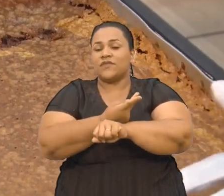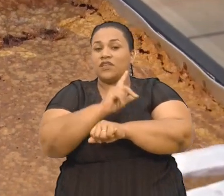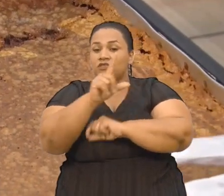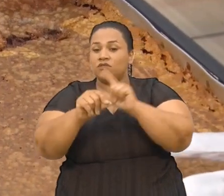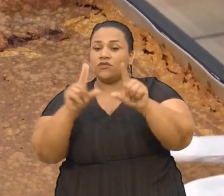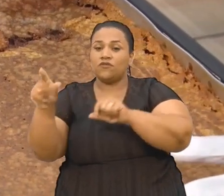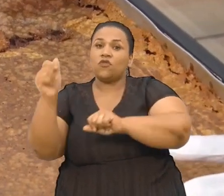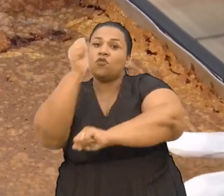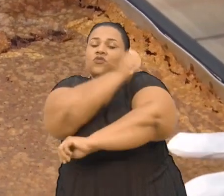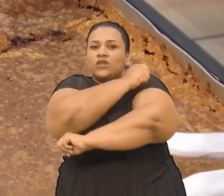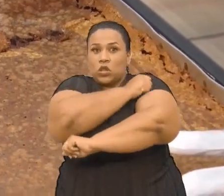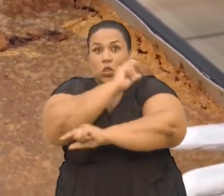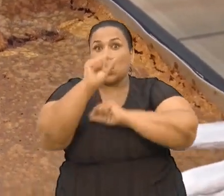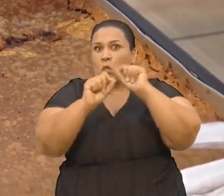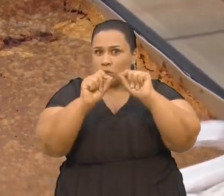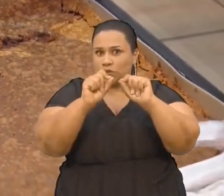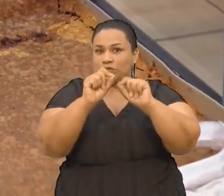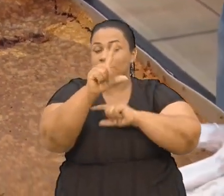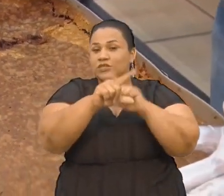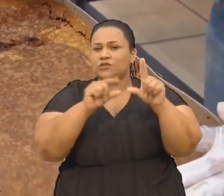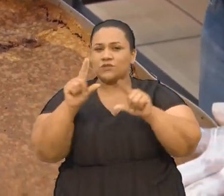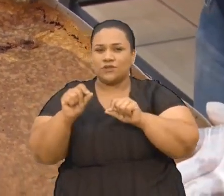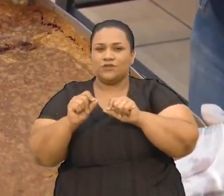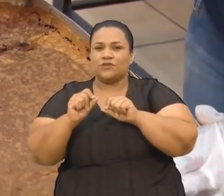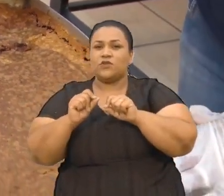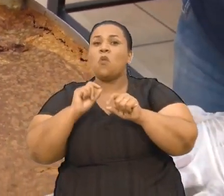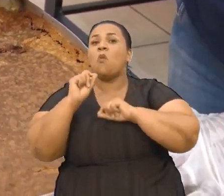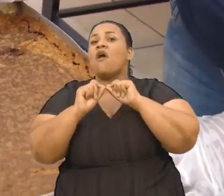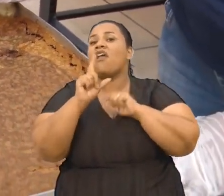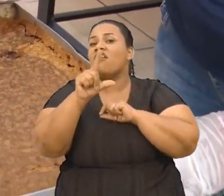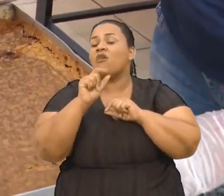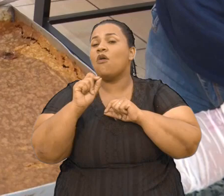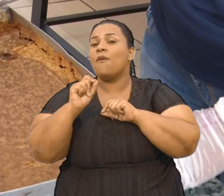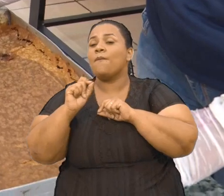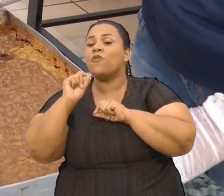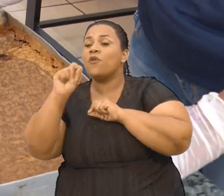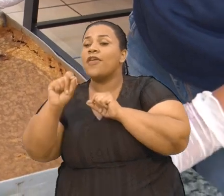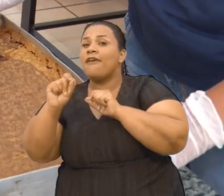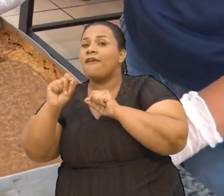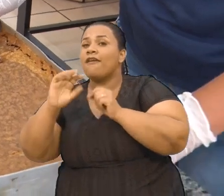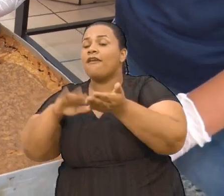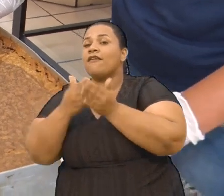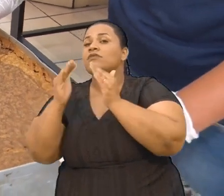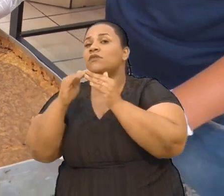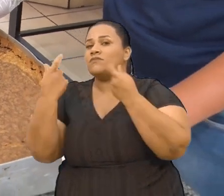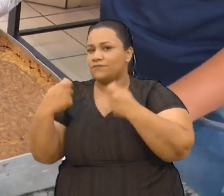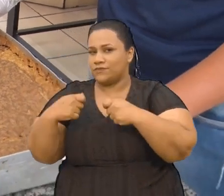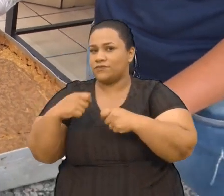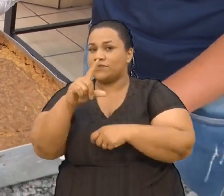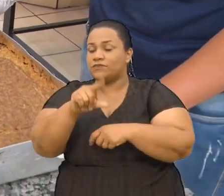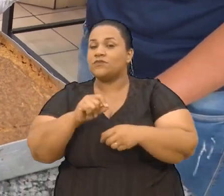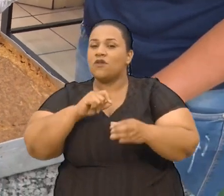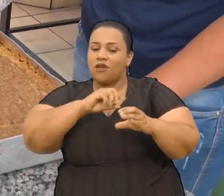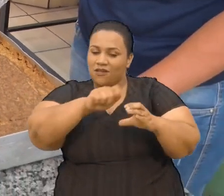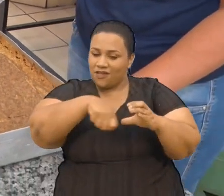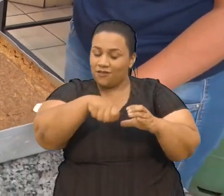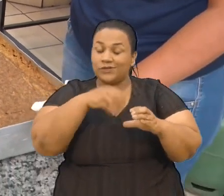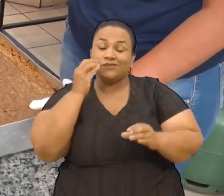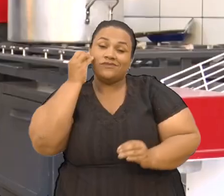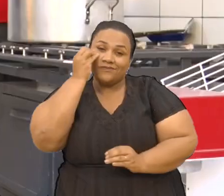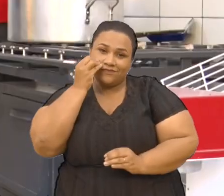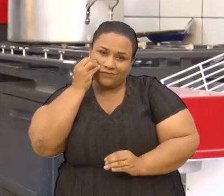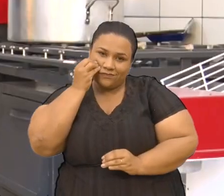Ficou a cargo Dos alunos Definiram O que havia De maior necessidade E escolheram A cozinha Experimental